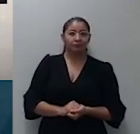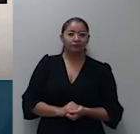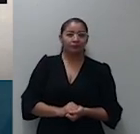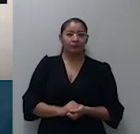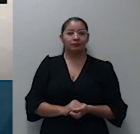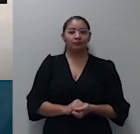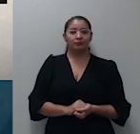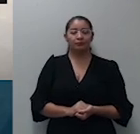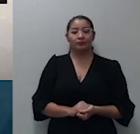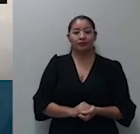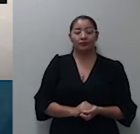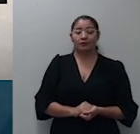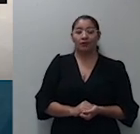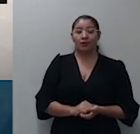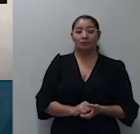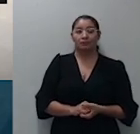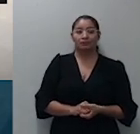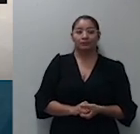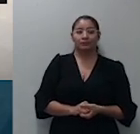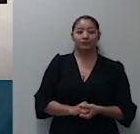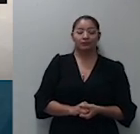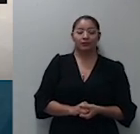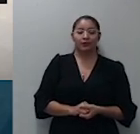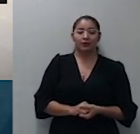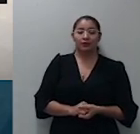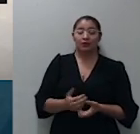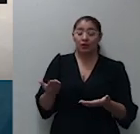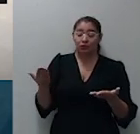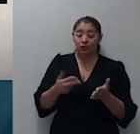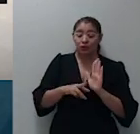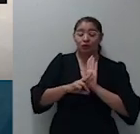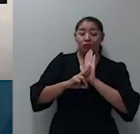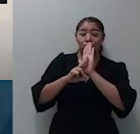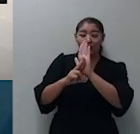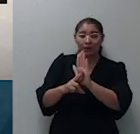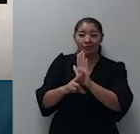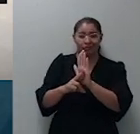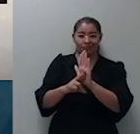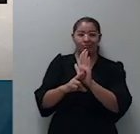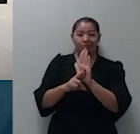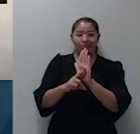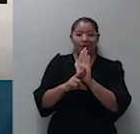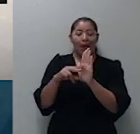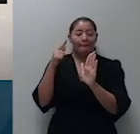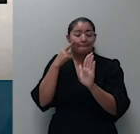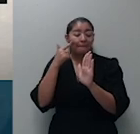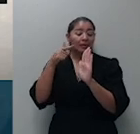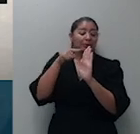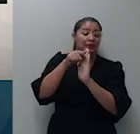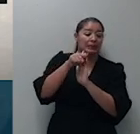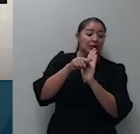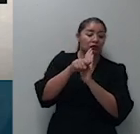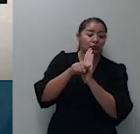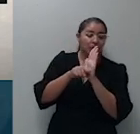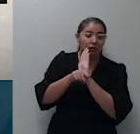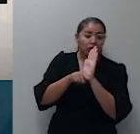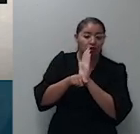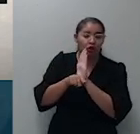a discussão objeto dos presentes autos perpassa pela análise do instituto do poder familiar